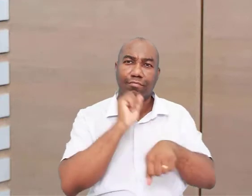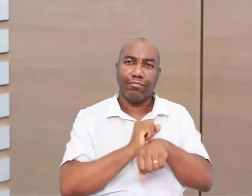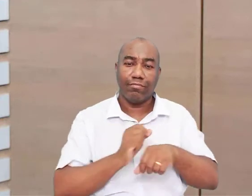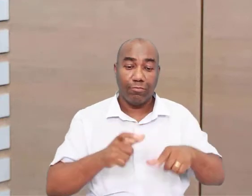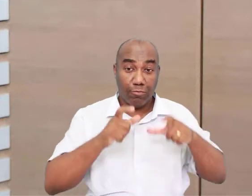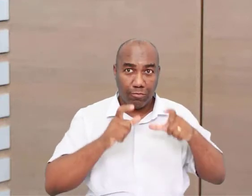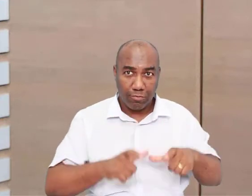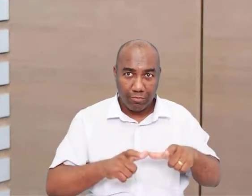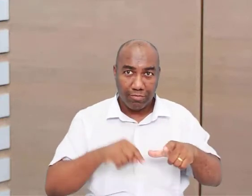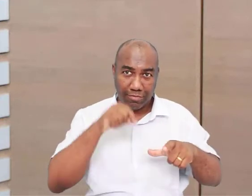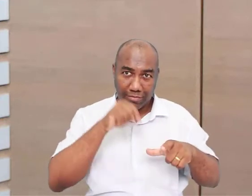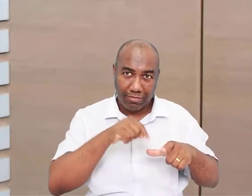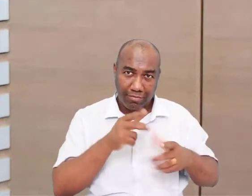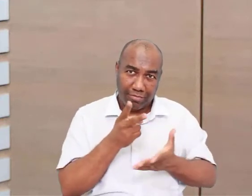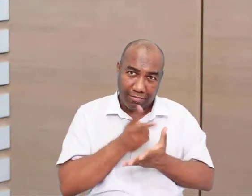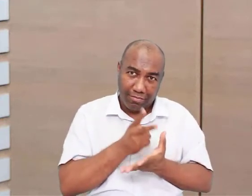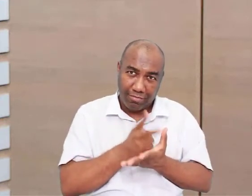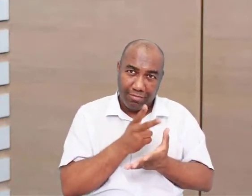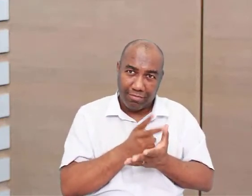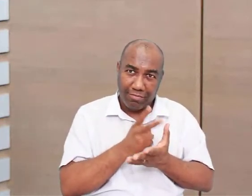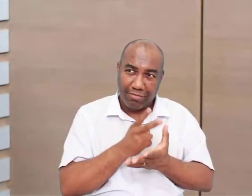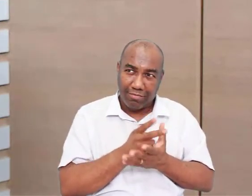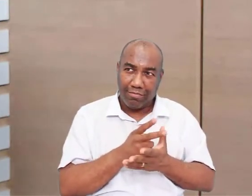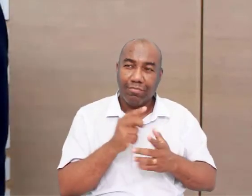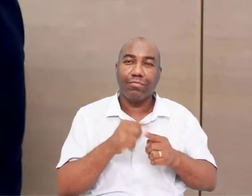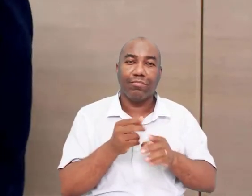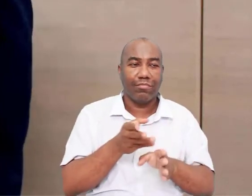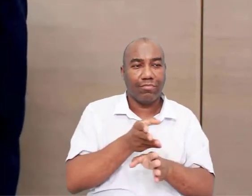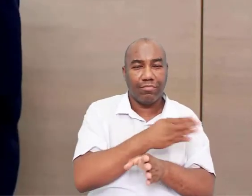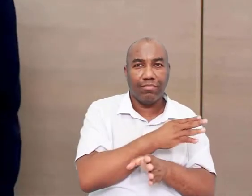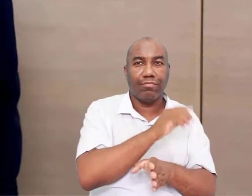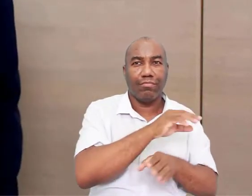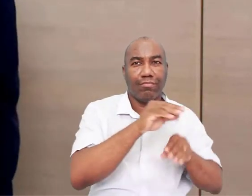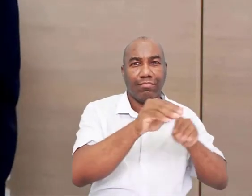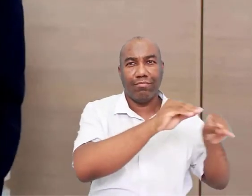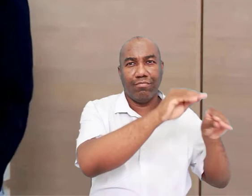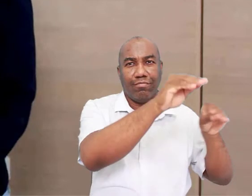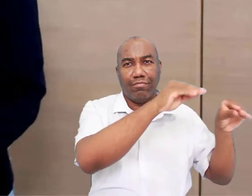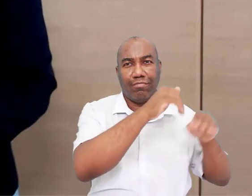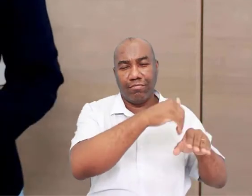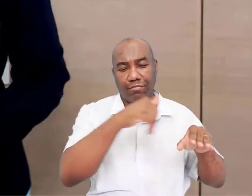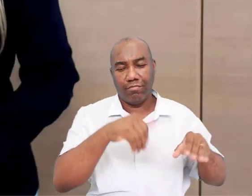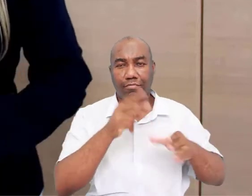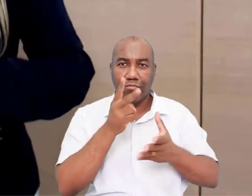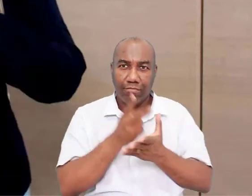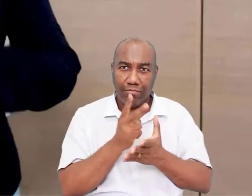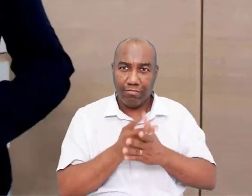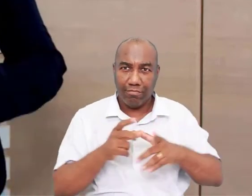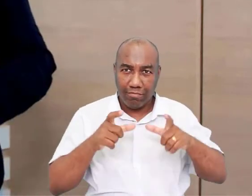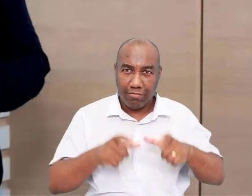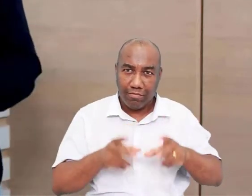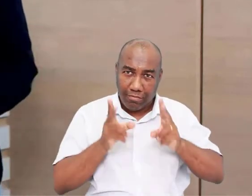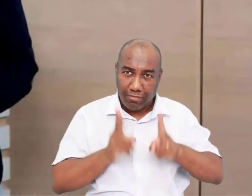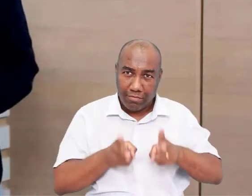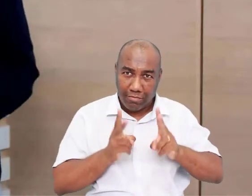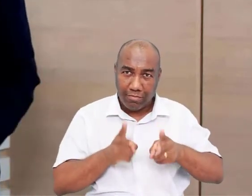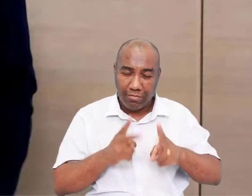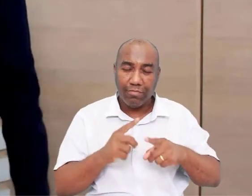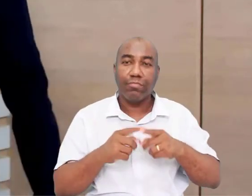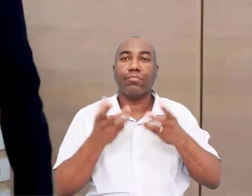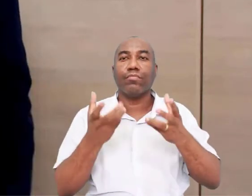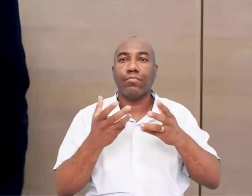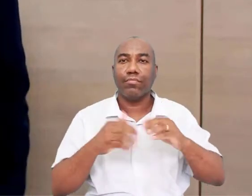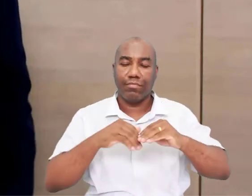aqui é o sedentarismo, né? Enquanto aqui é o nomadismo, aqui é o sedentarismo. Ele vai se sedentarizar, ele vai ficar fixo num lugar.